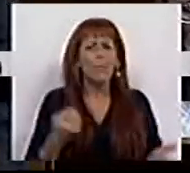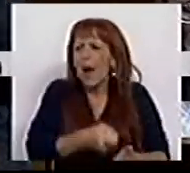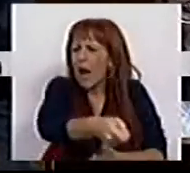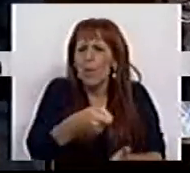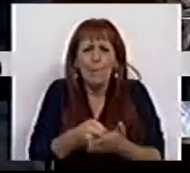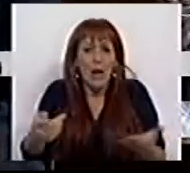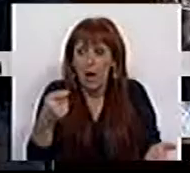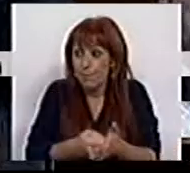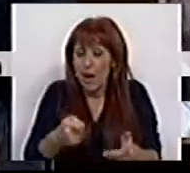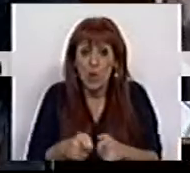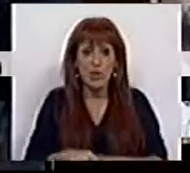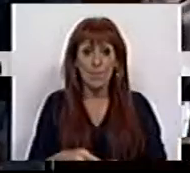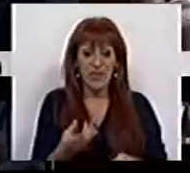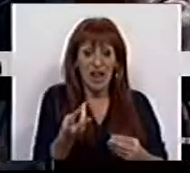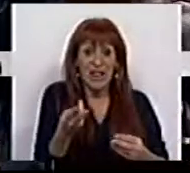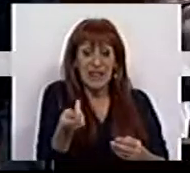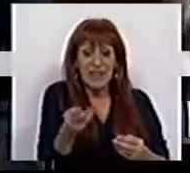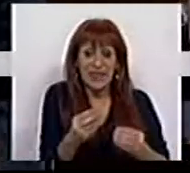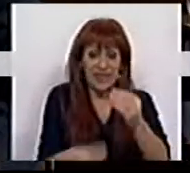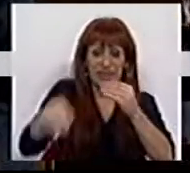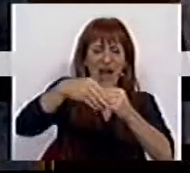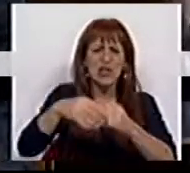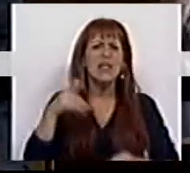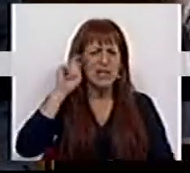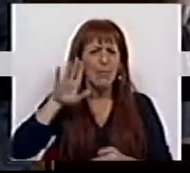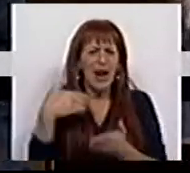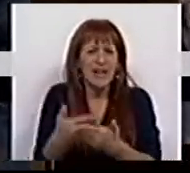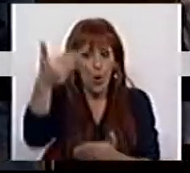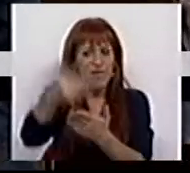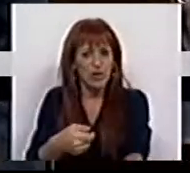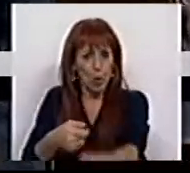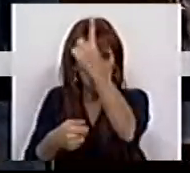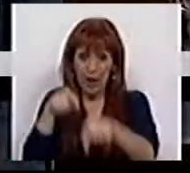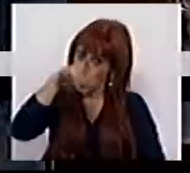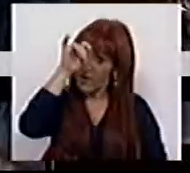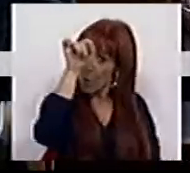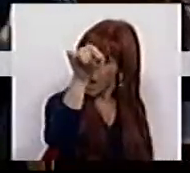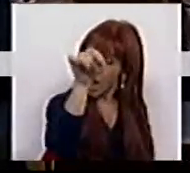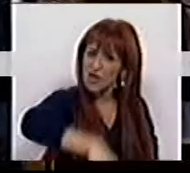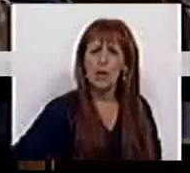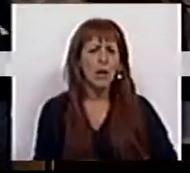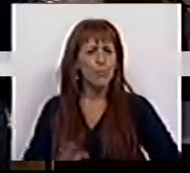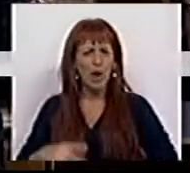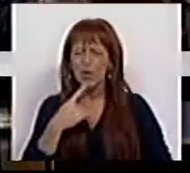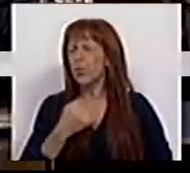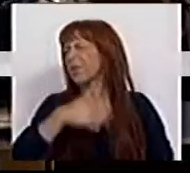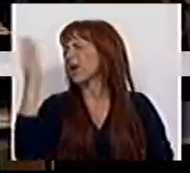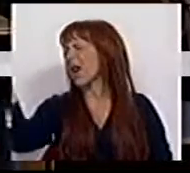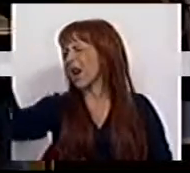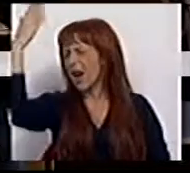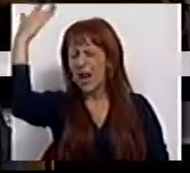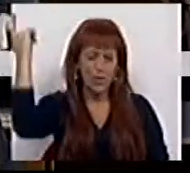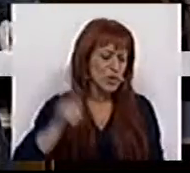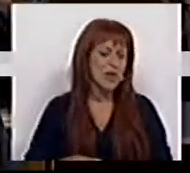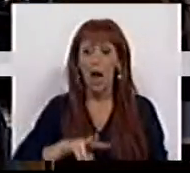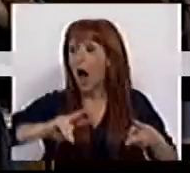pagar. E estão a pagar na sobretaxa. Sabem quem é que lhes passou essa fatura. Foi este Governo. E por isso, por muito que digam que